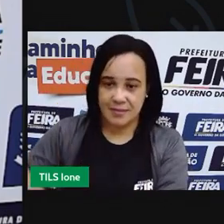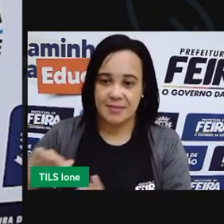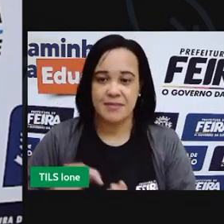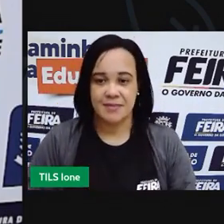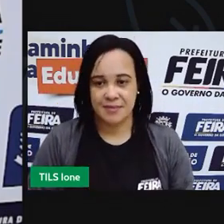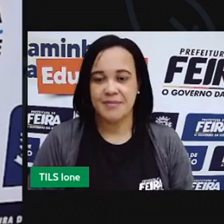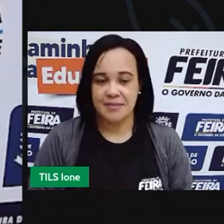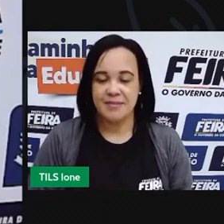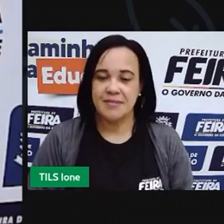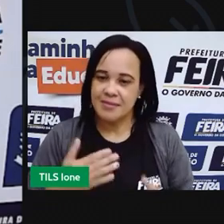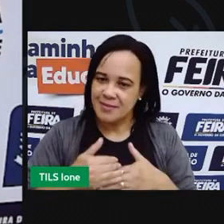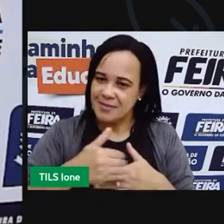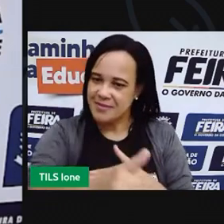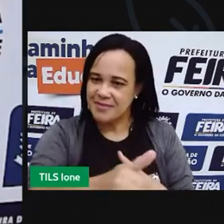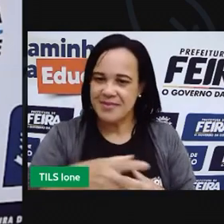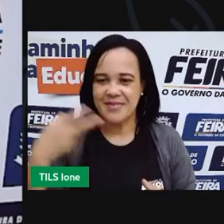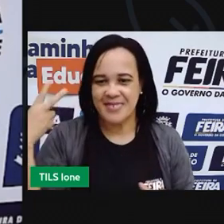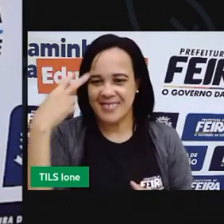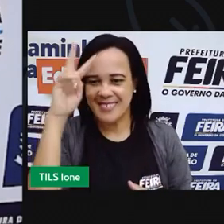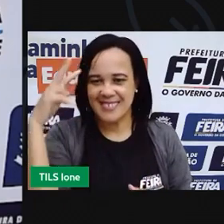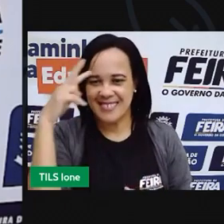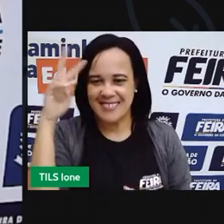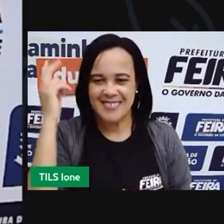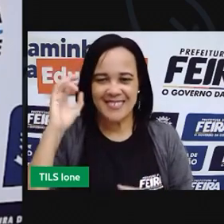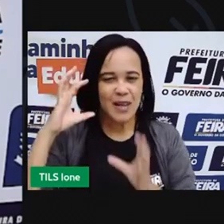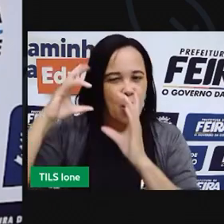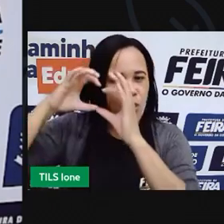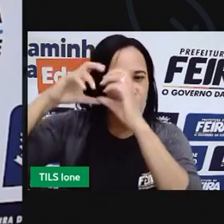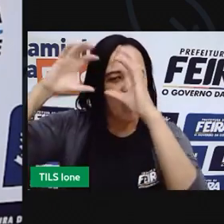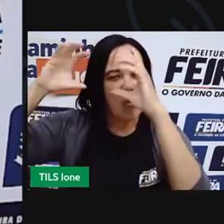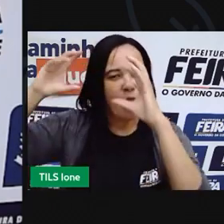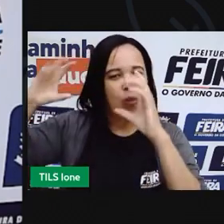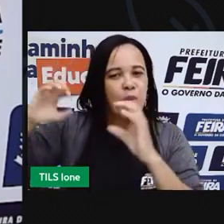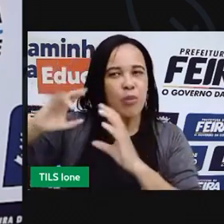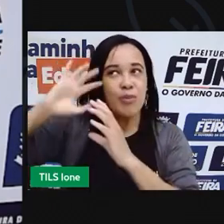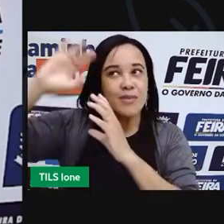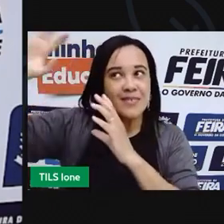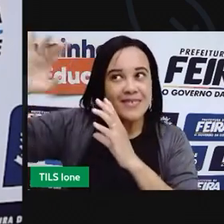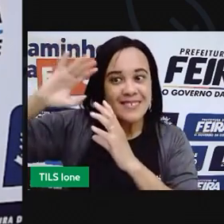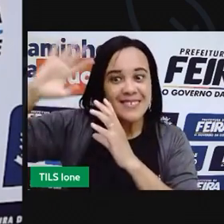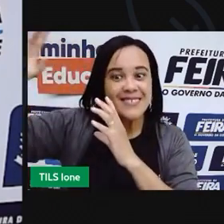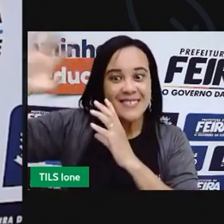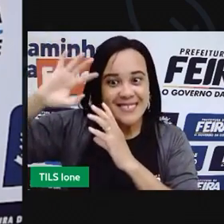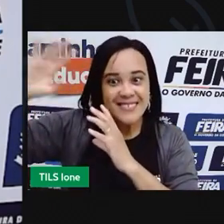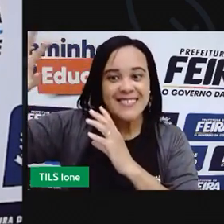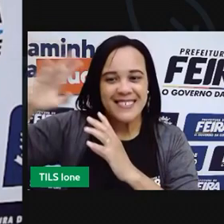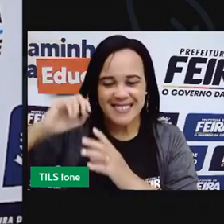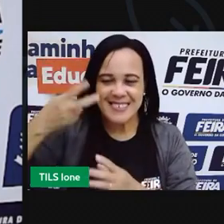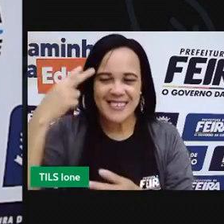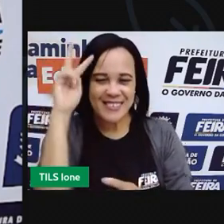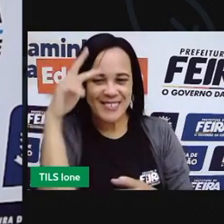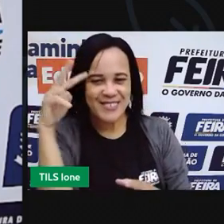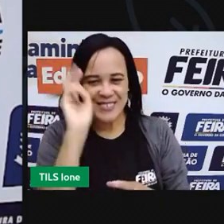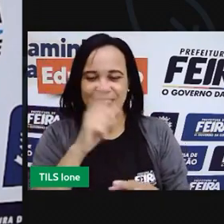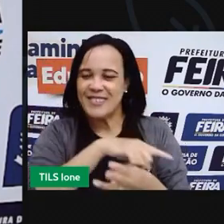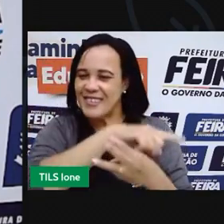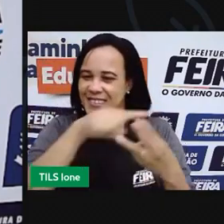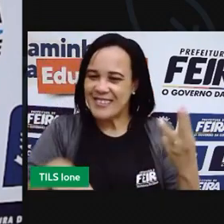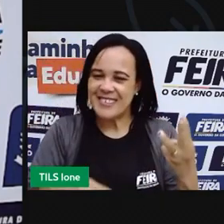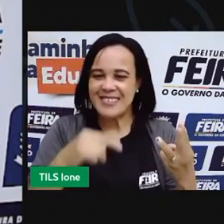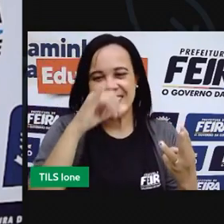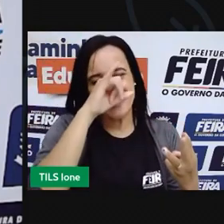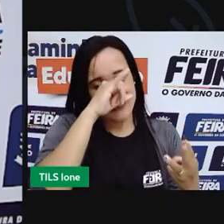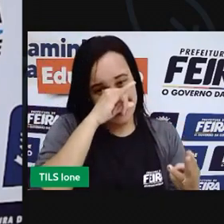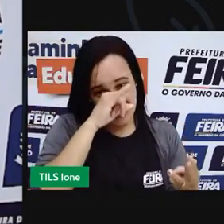E vamos lá viajar no faz de conta. Recontar a história dos três porquinhos.